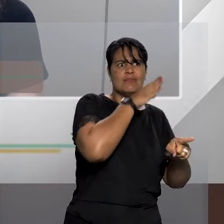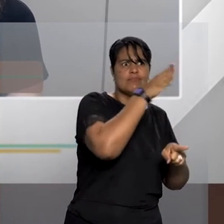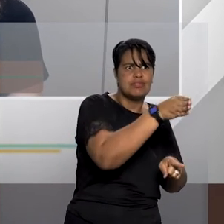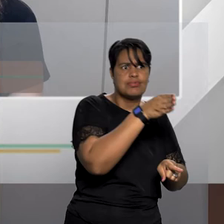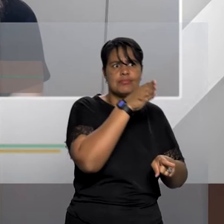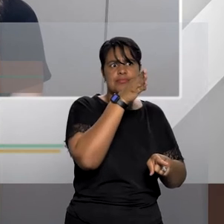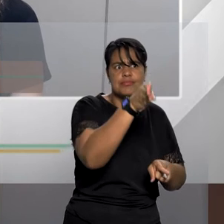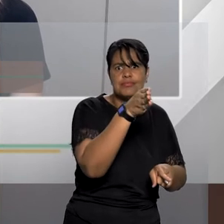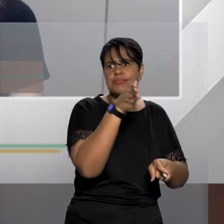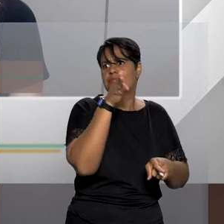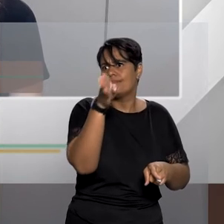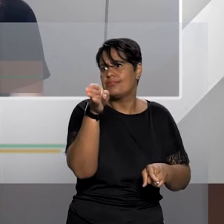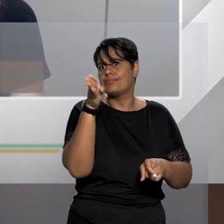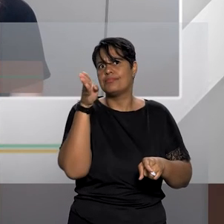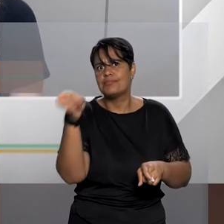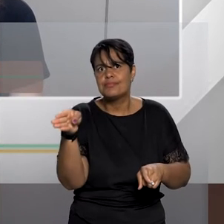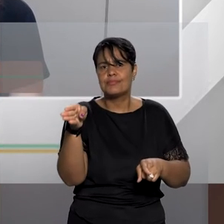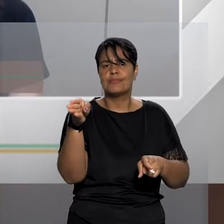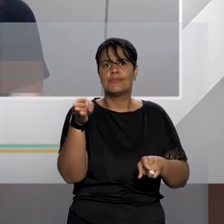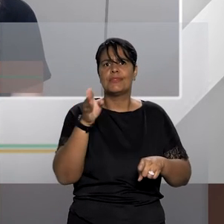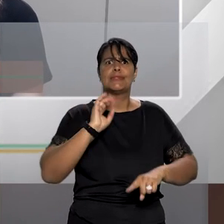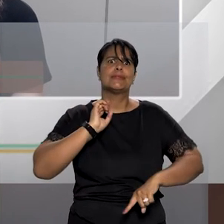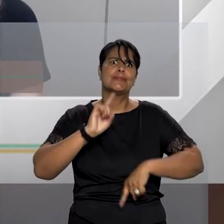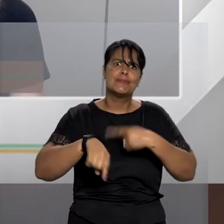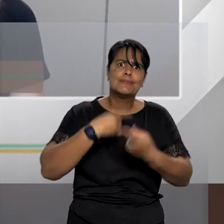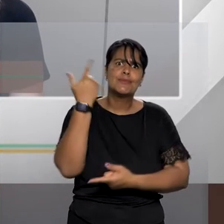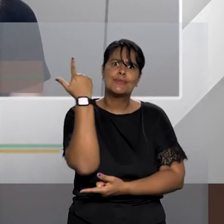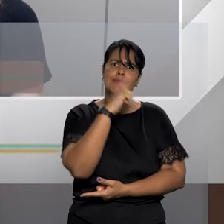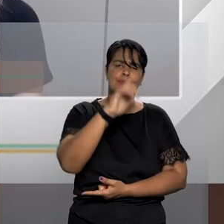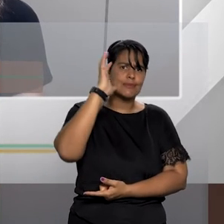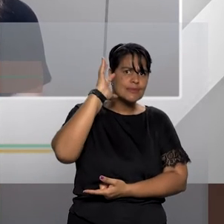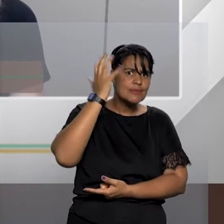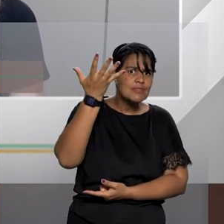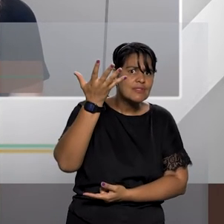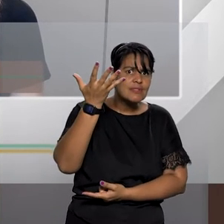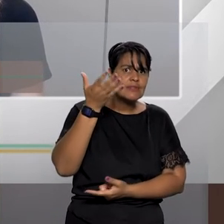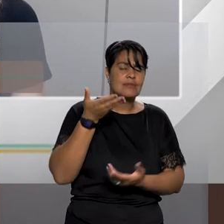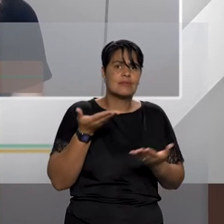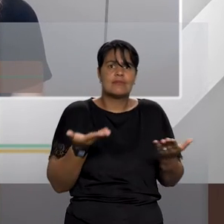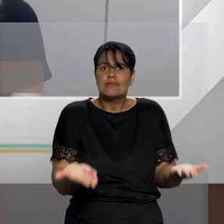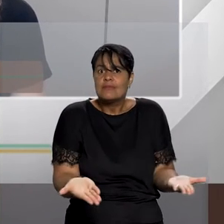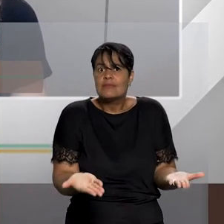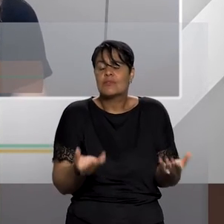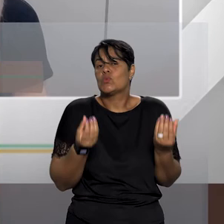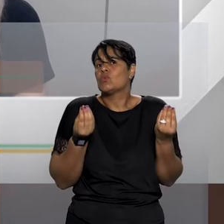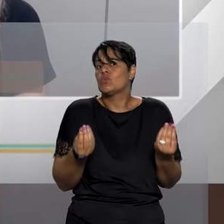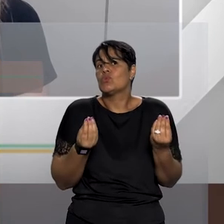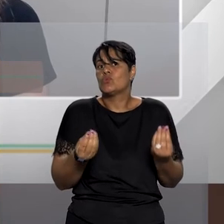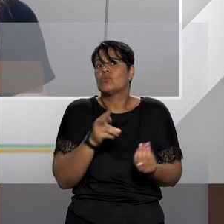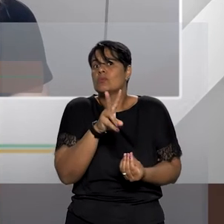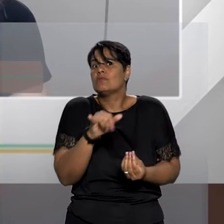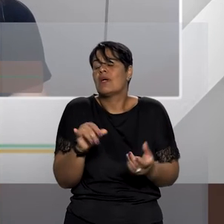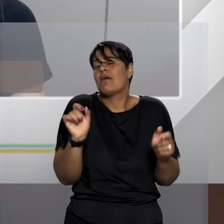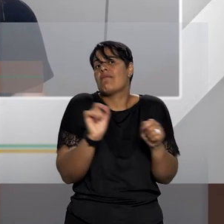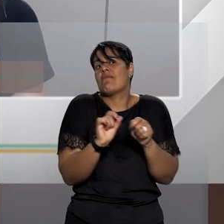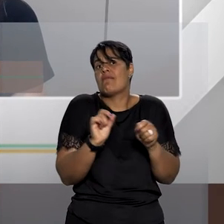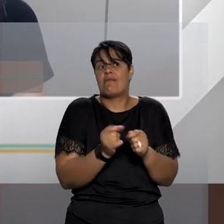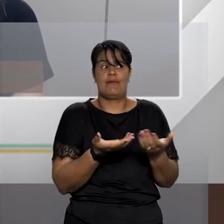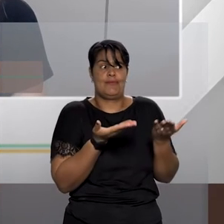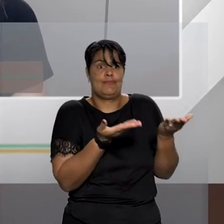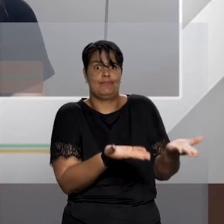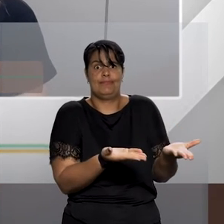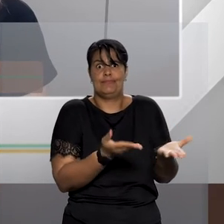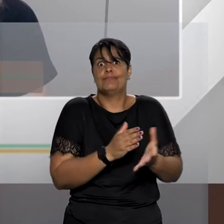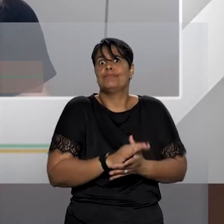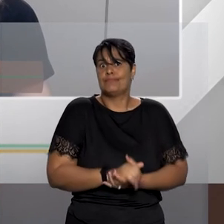a solução dessa condição dessa relação dessas nuances específicas